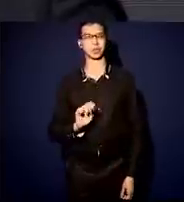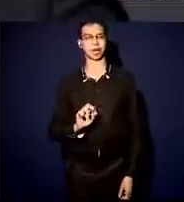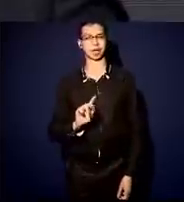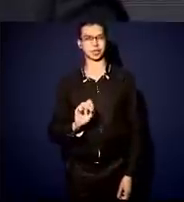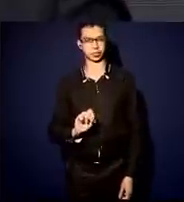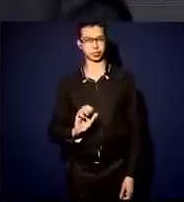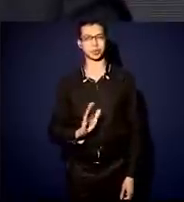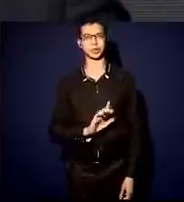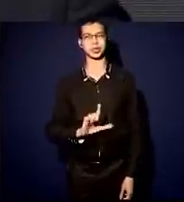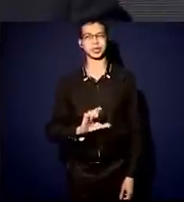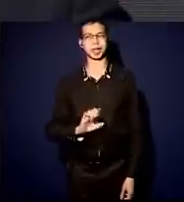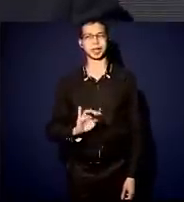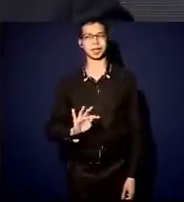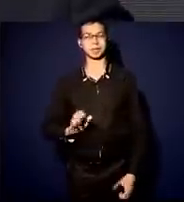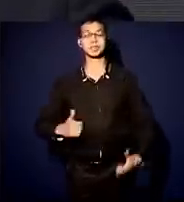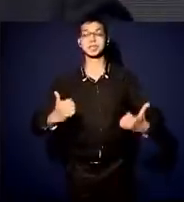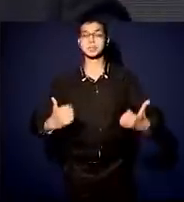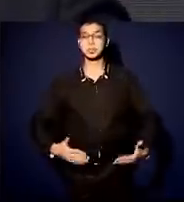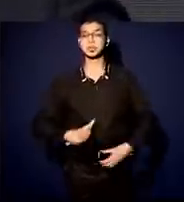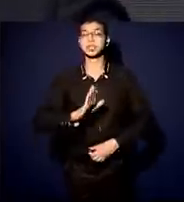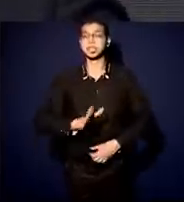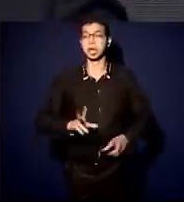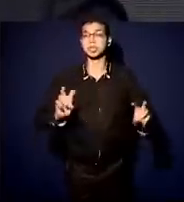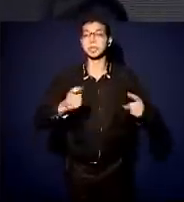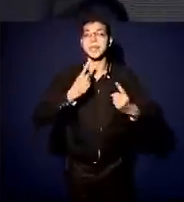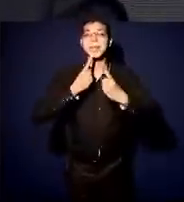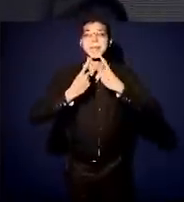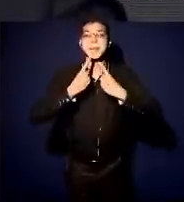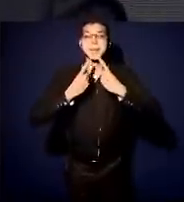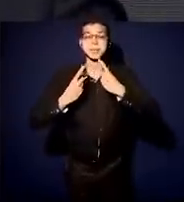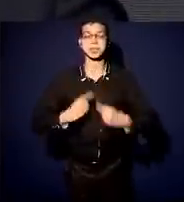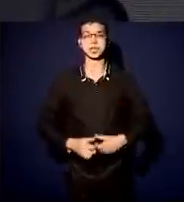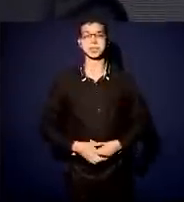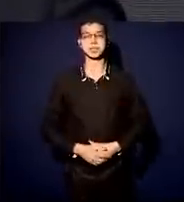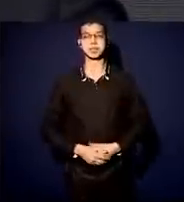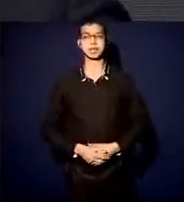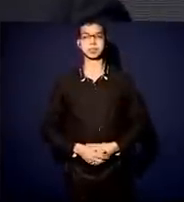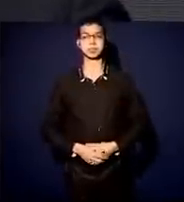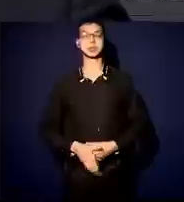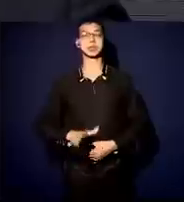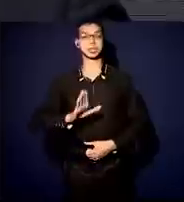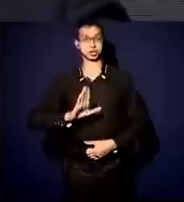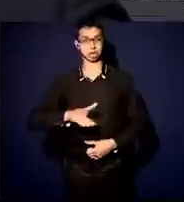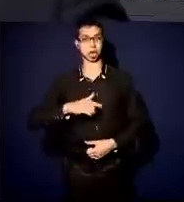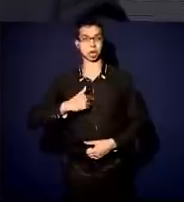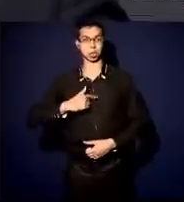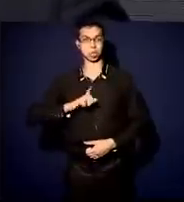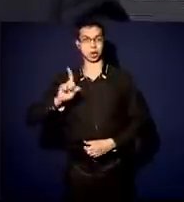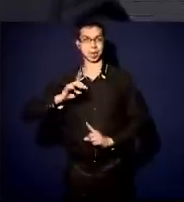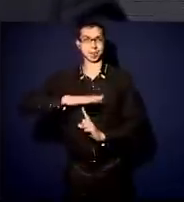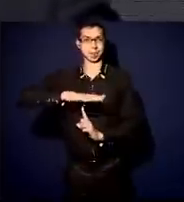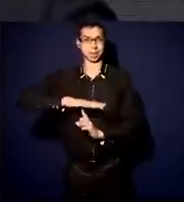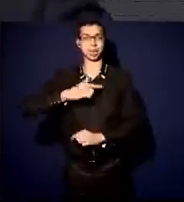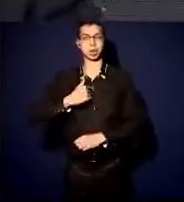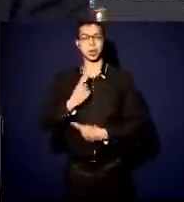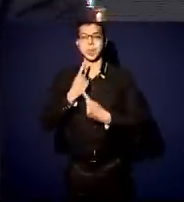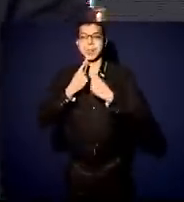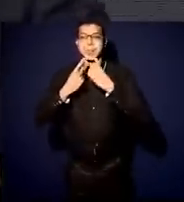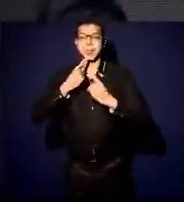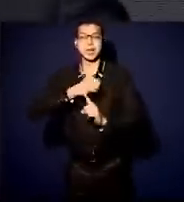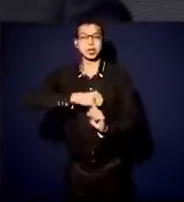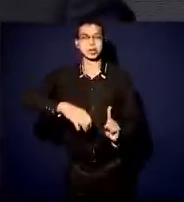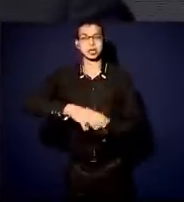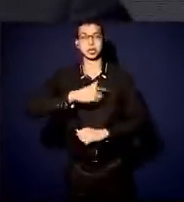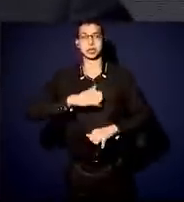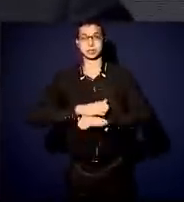do diálogo. Lá no nosso Estado, no Paraná, eu tenho falado com a sociedade, desde o nosso primeiro mandato, no